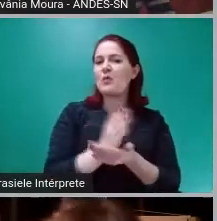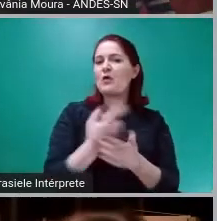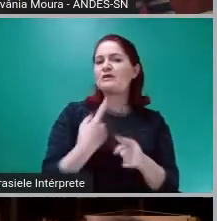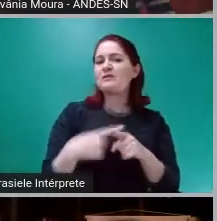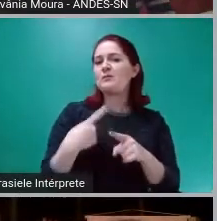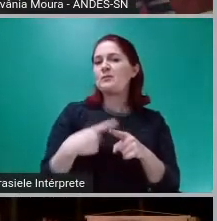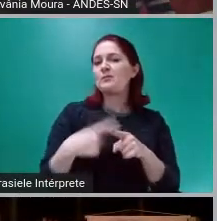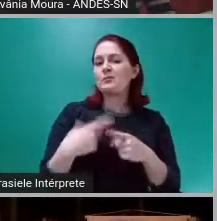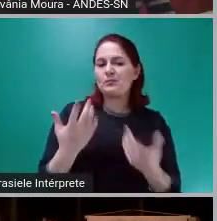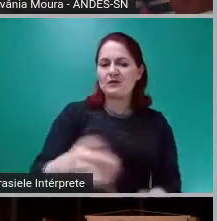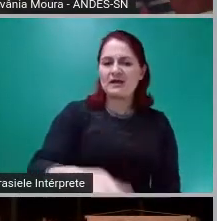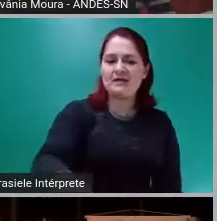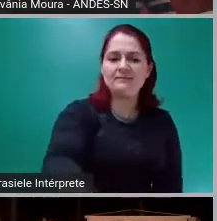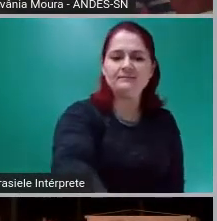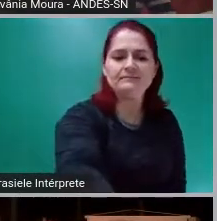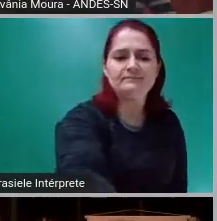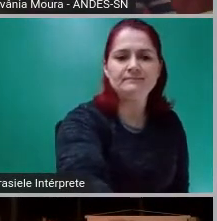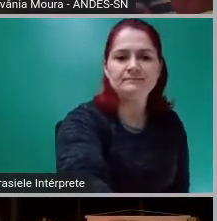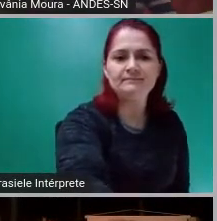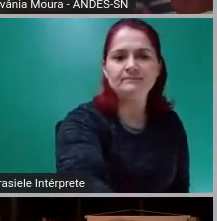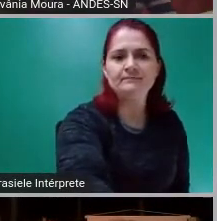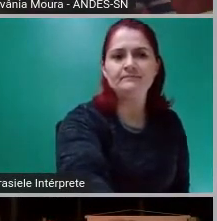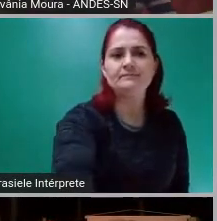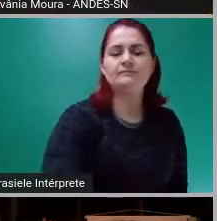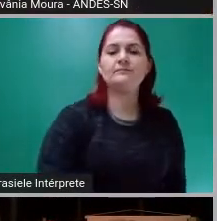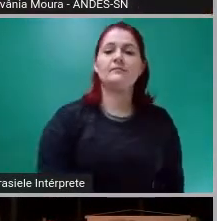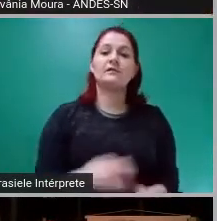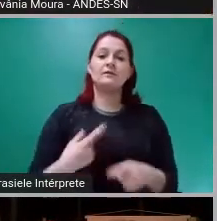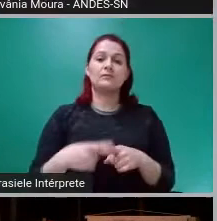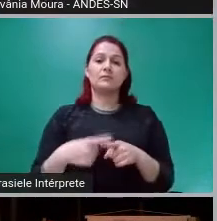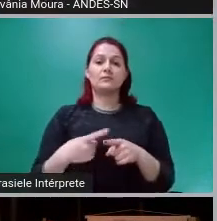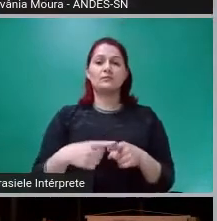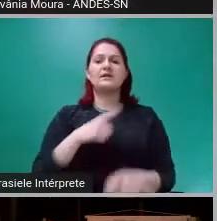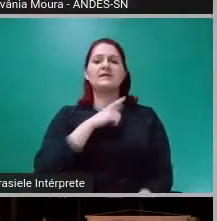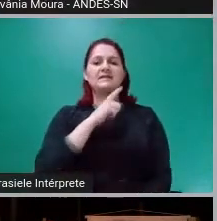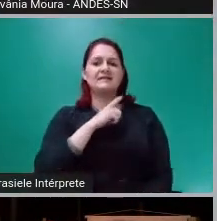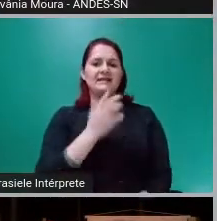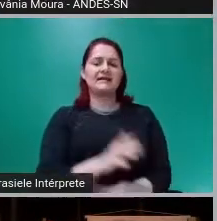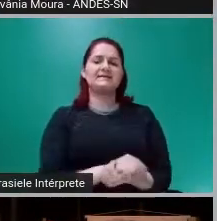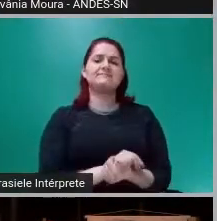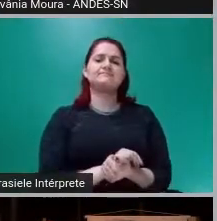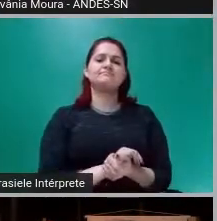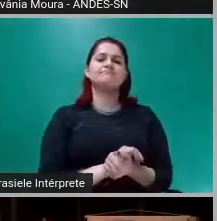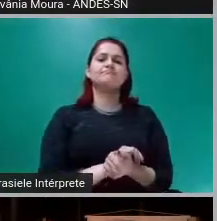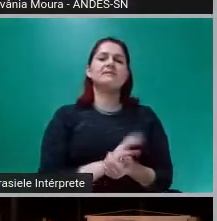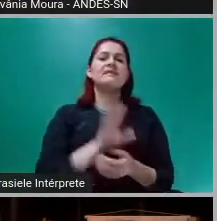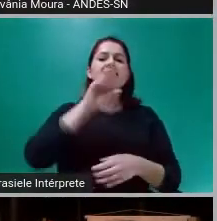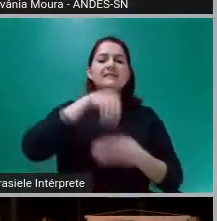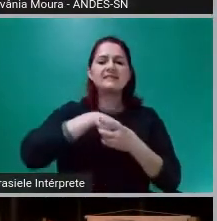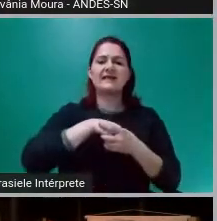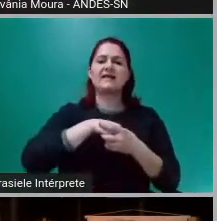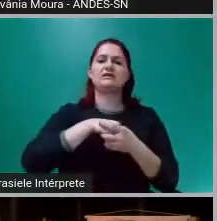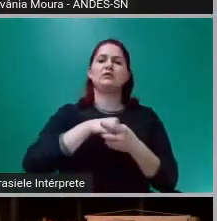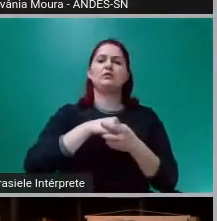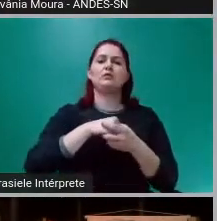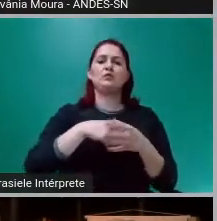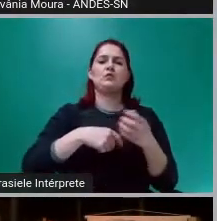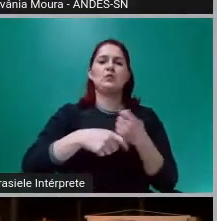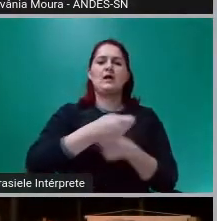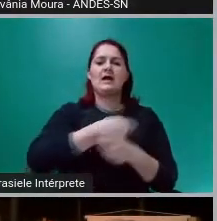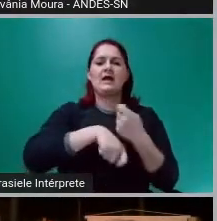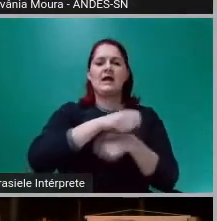a como um elemento neutro da economia, como uma coisa que não tem